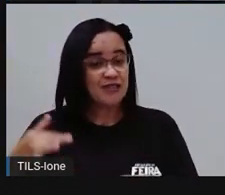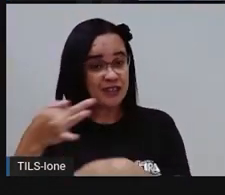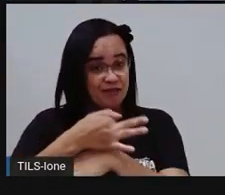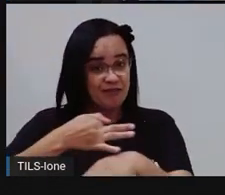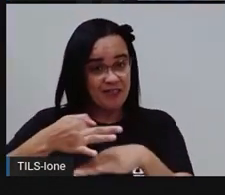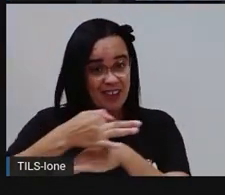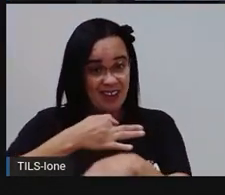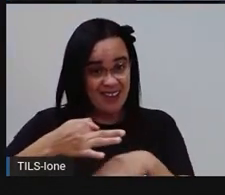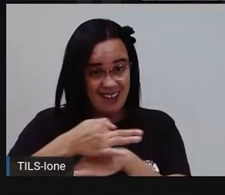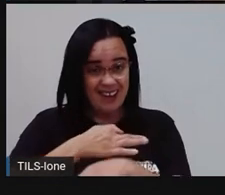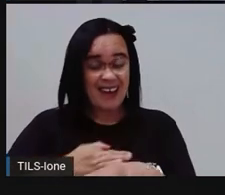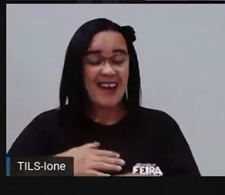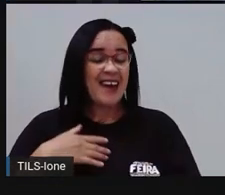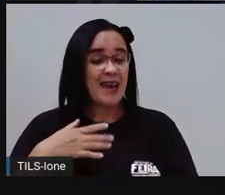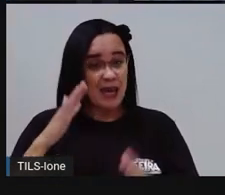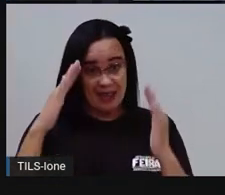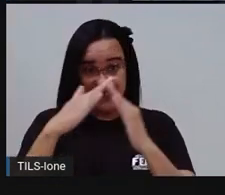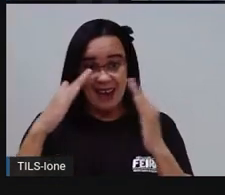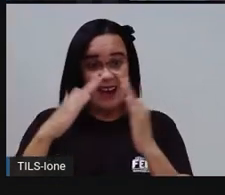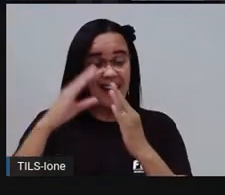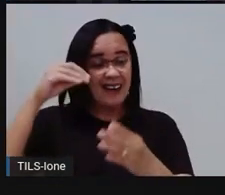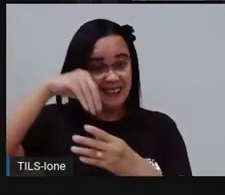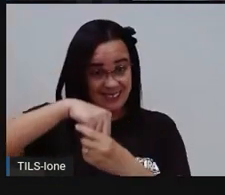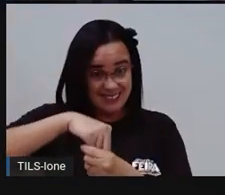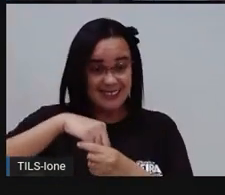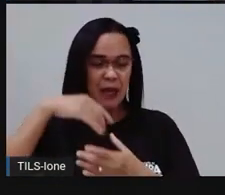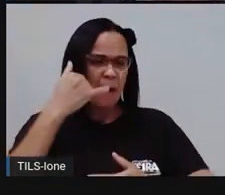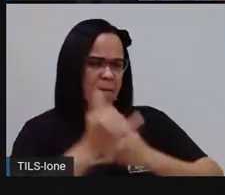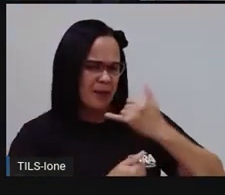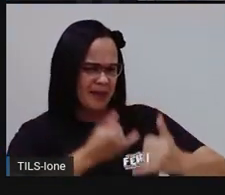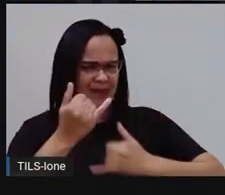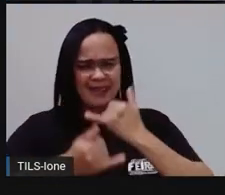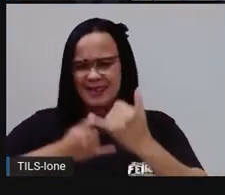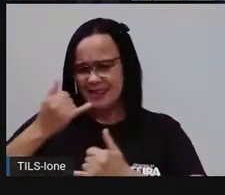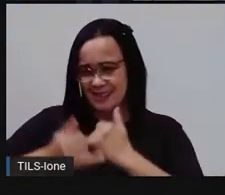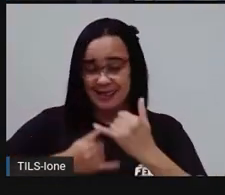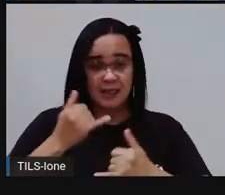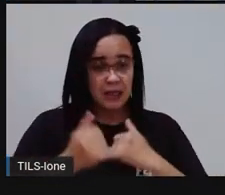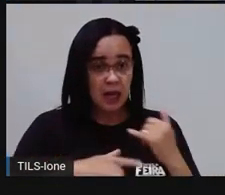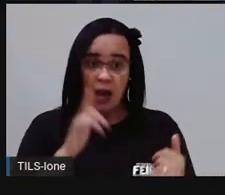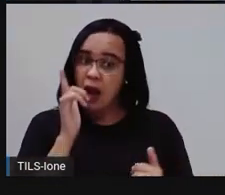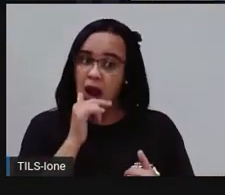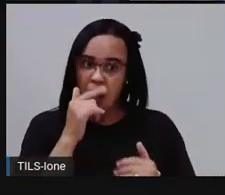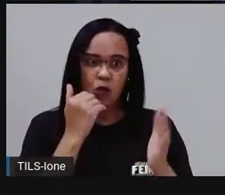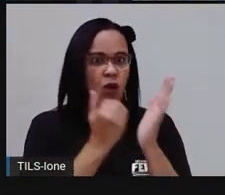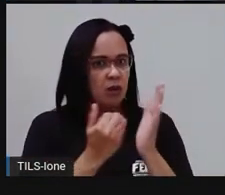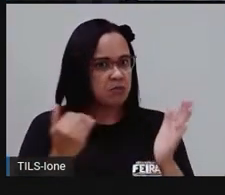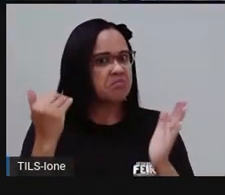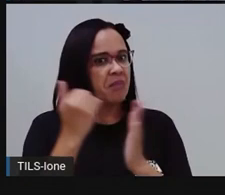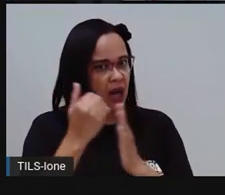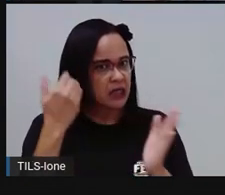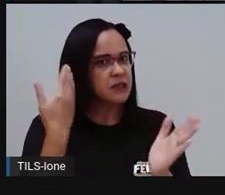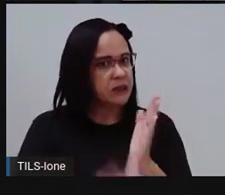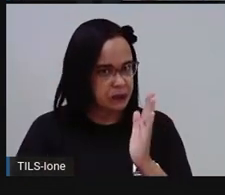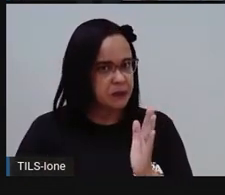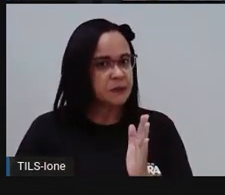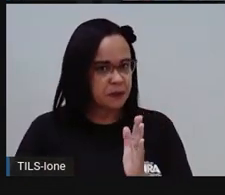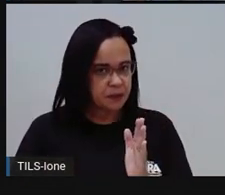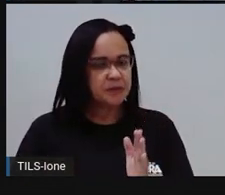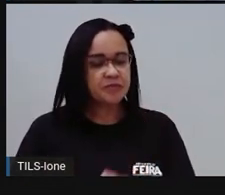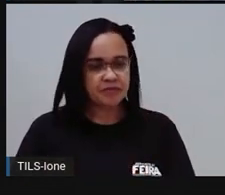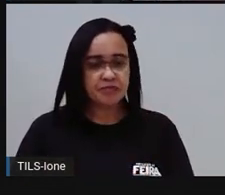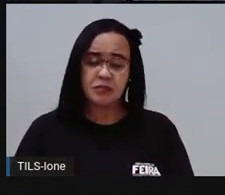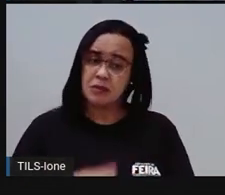casa, né? E aí brincam mais com água. Então nesse mês geralmente gasta-se mais água. Nos meses que as crianças estão na